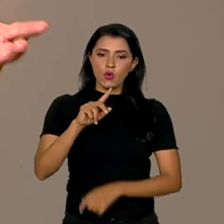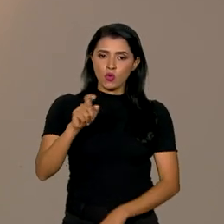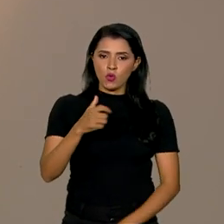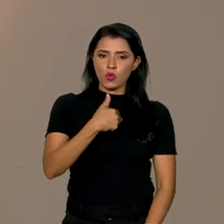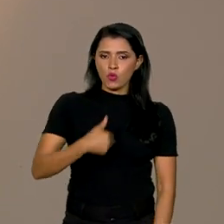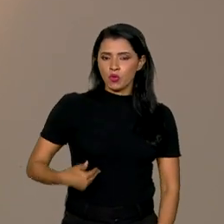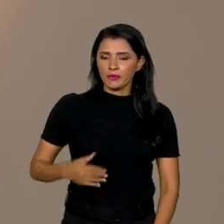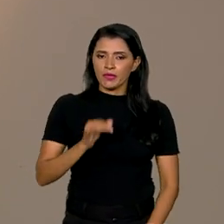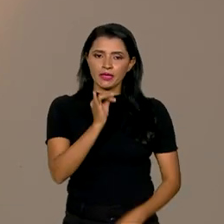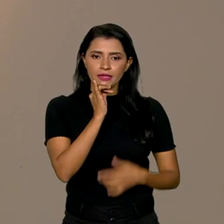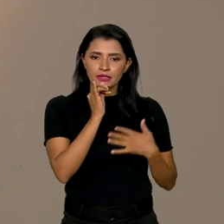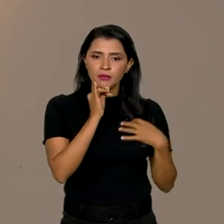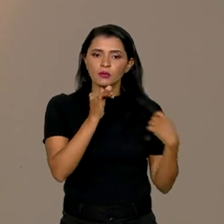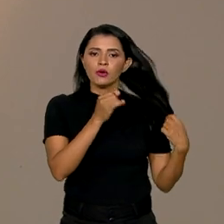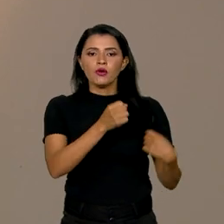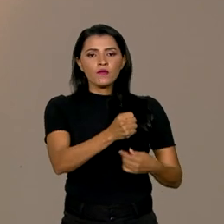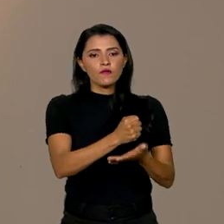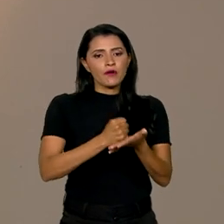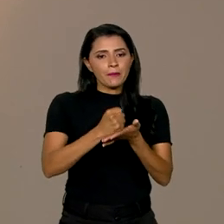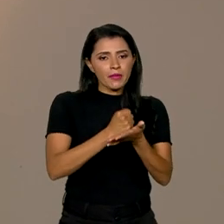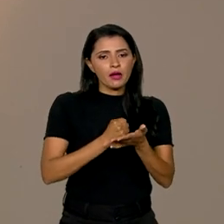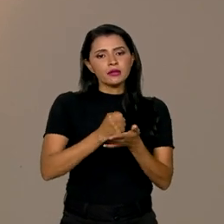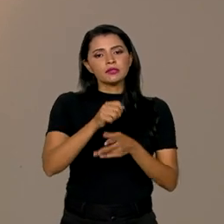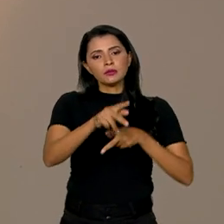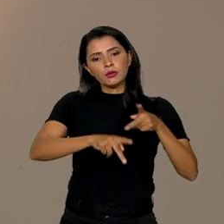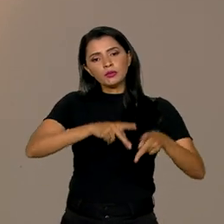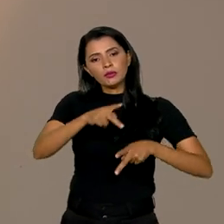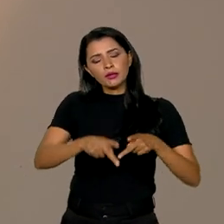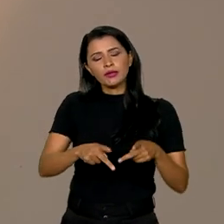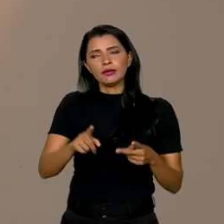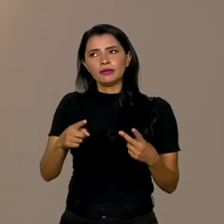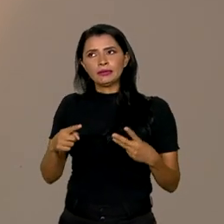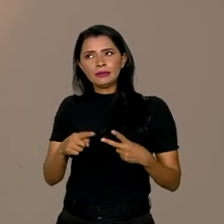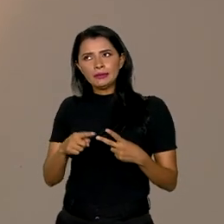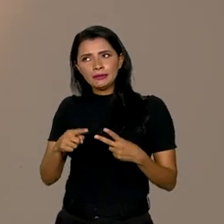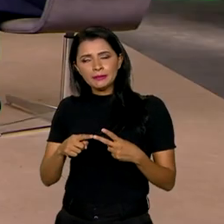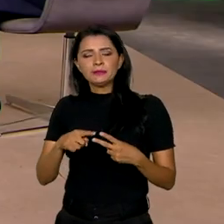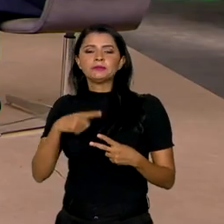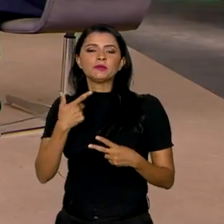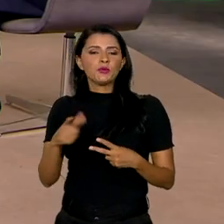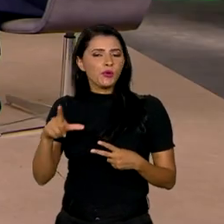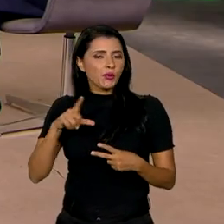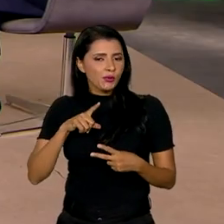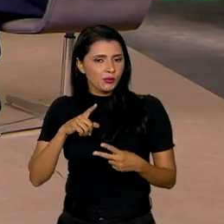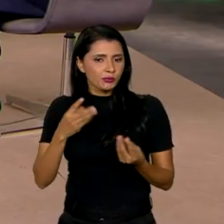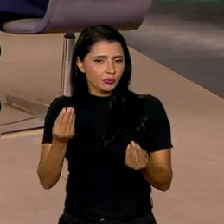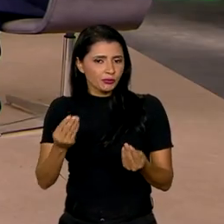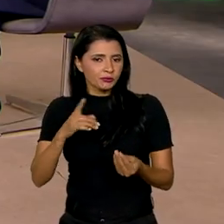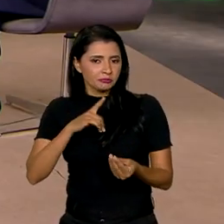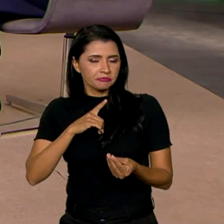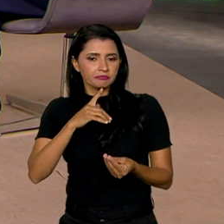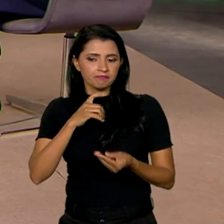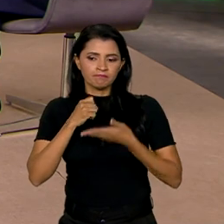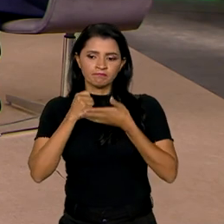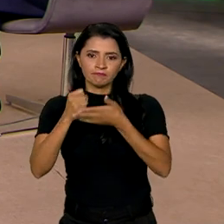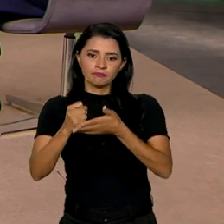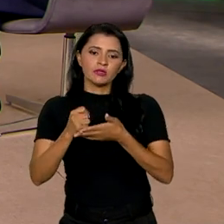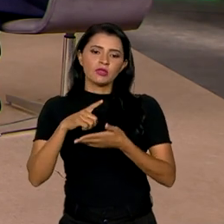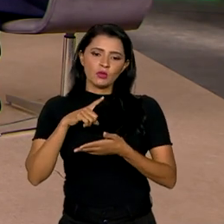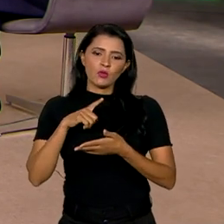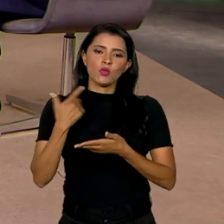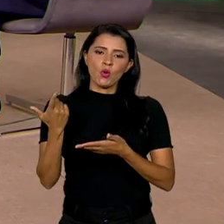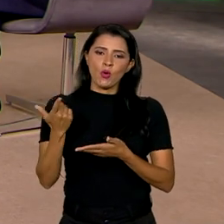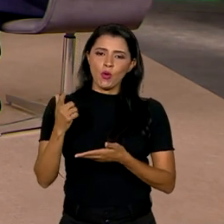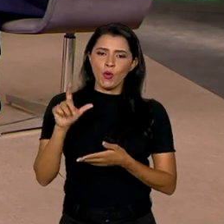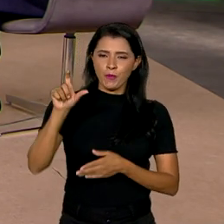Por exemplo, o farmácia popular. Nós temos aí um reforço do programa